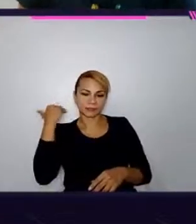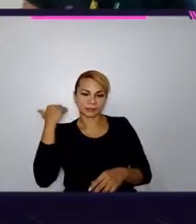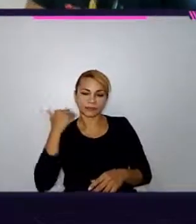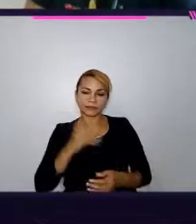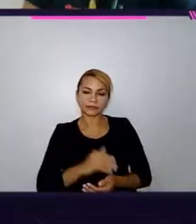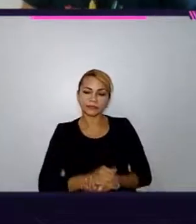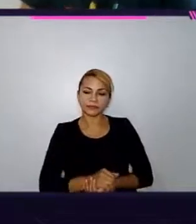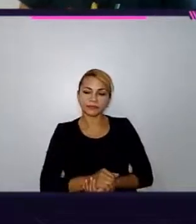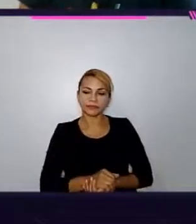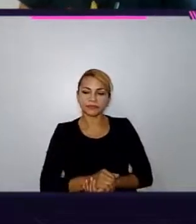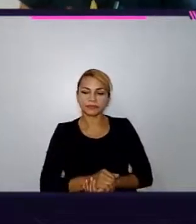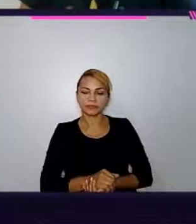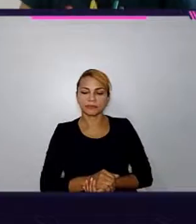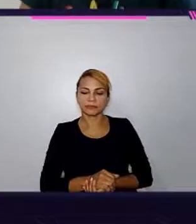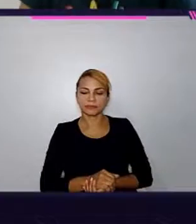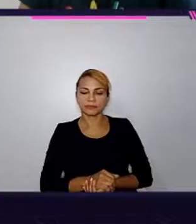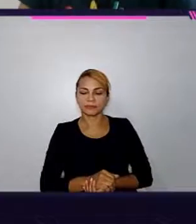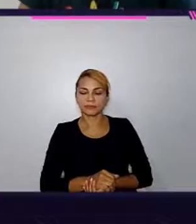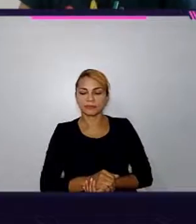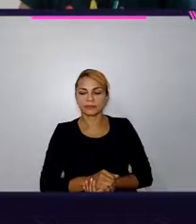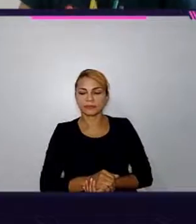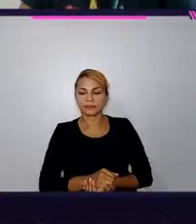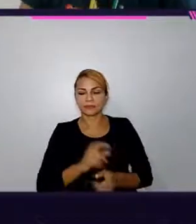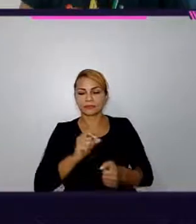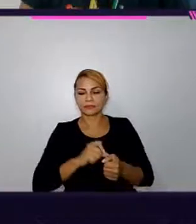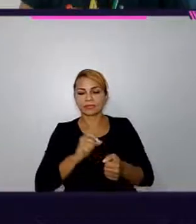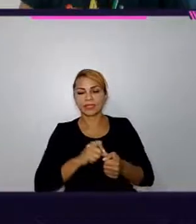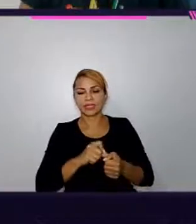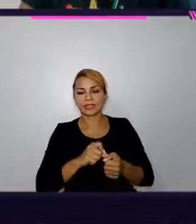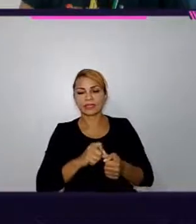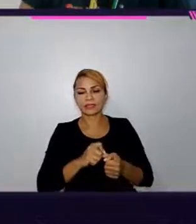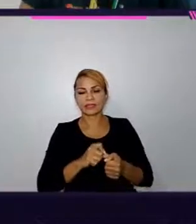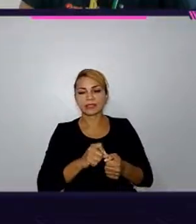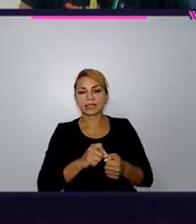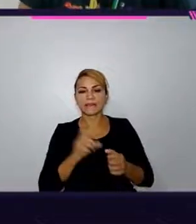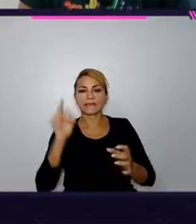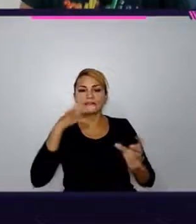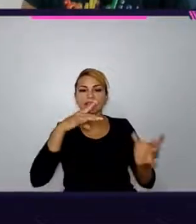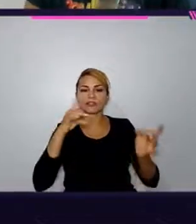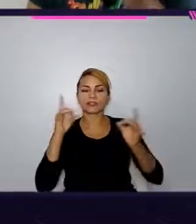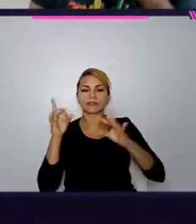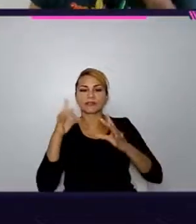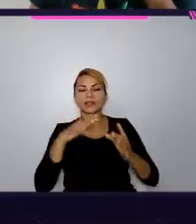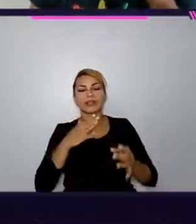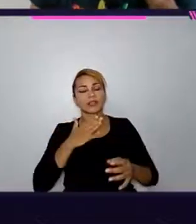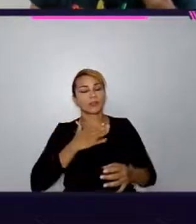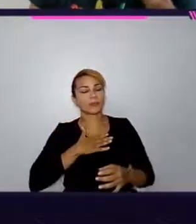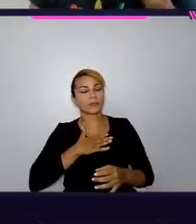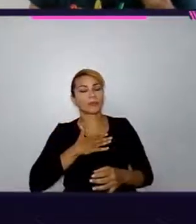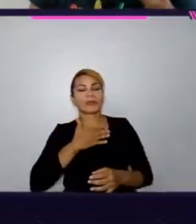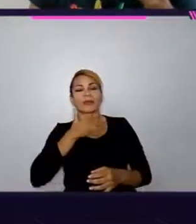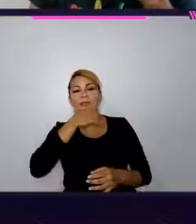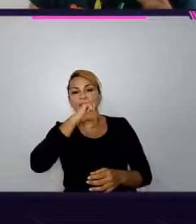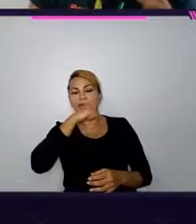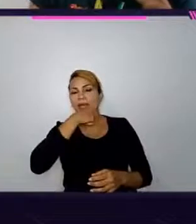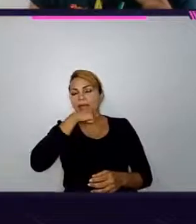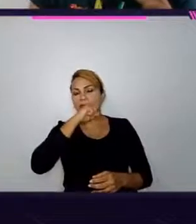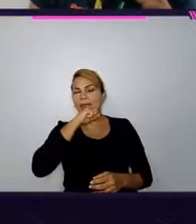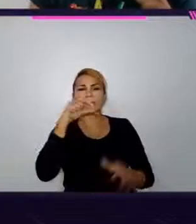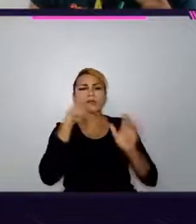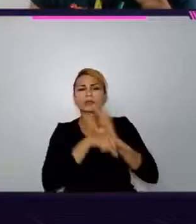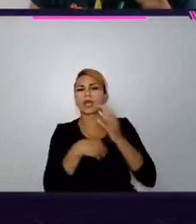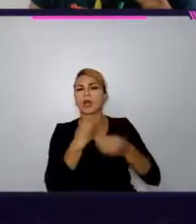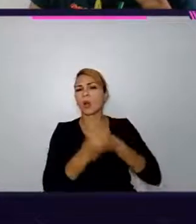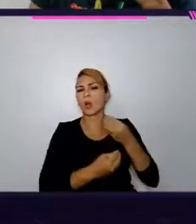na última empresa que eu estava aqui, fazer o feedback com os meus pares também, para poder perguntar como é que estava, e tudo. Mas, assim, não é